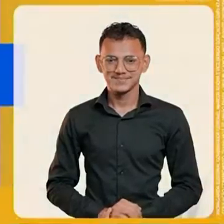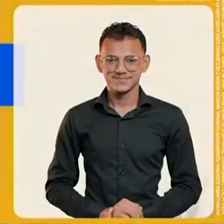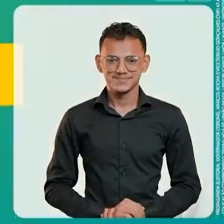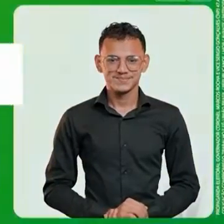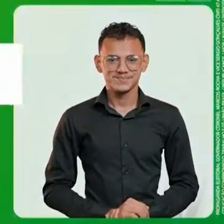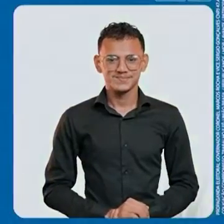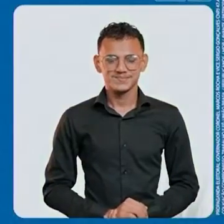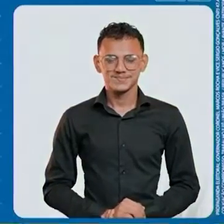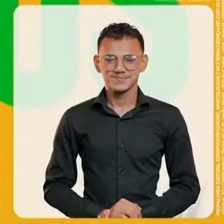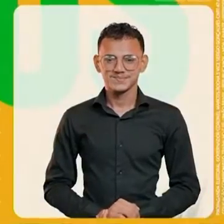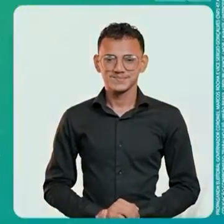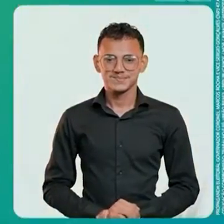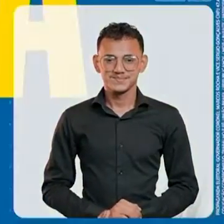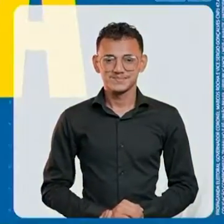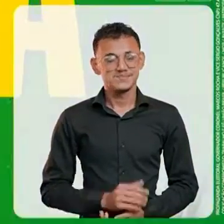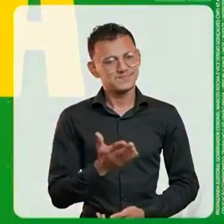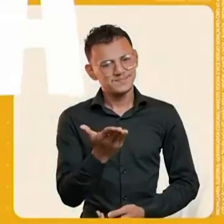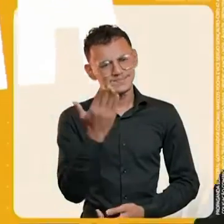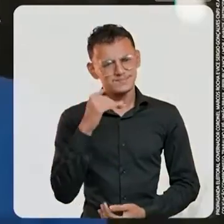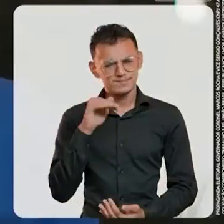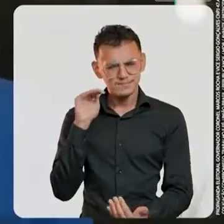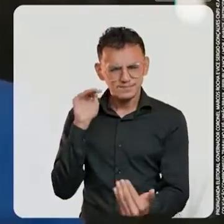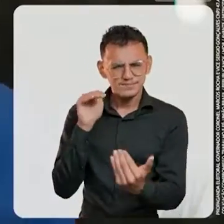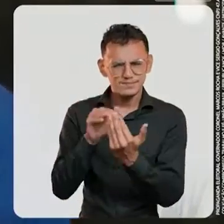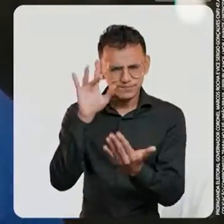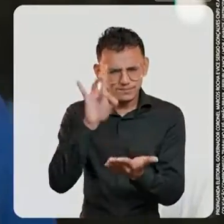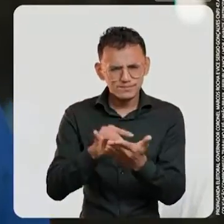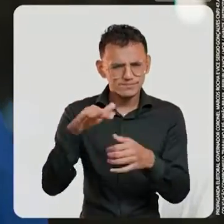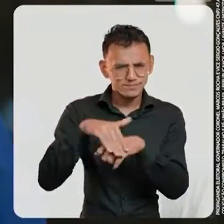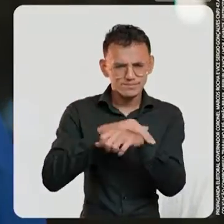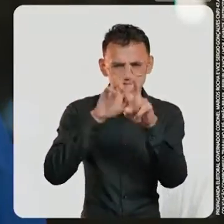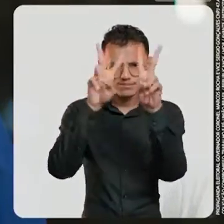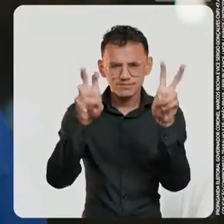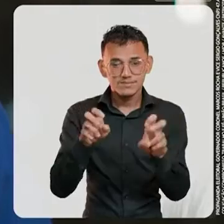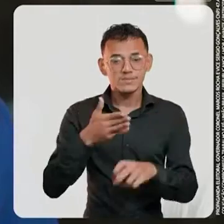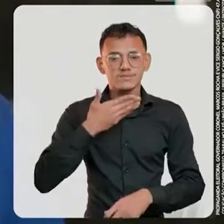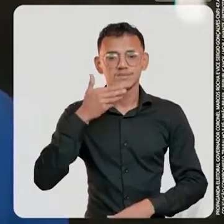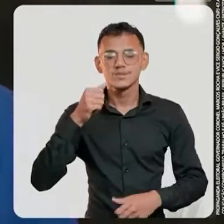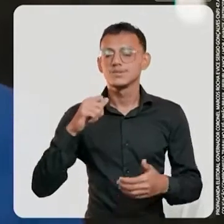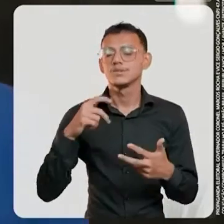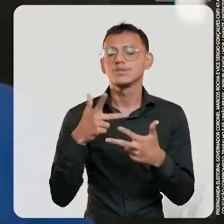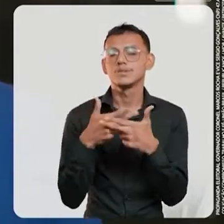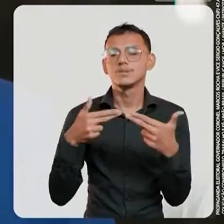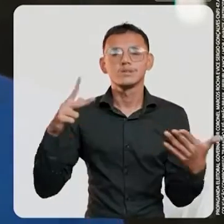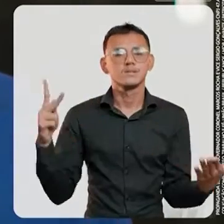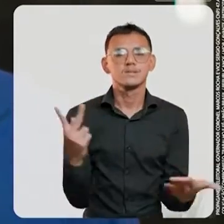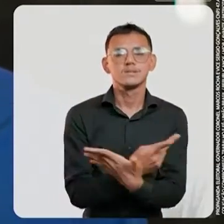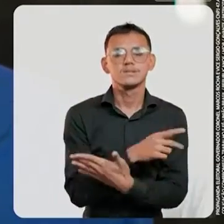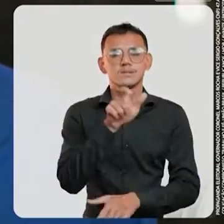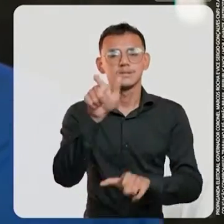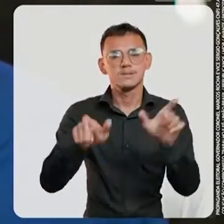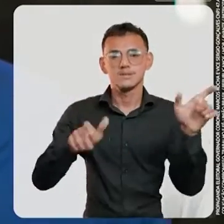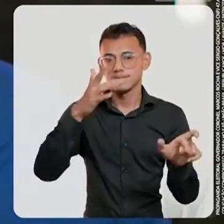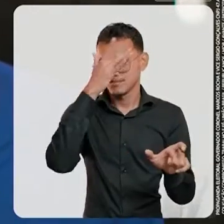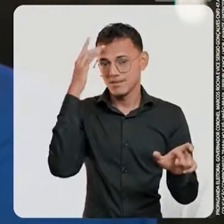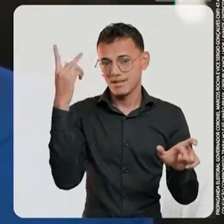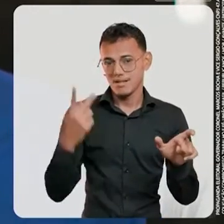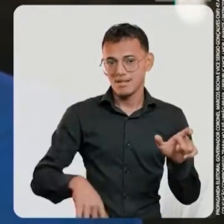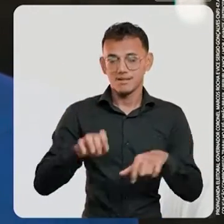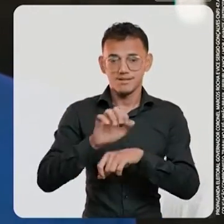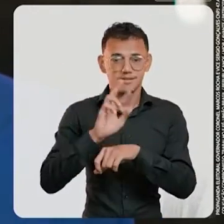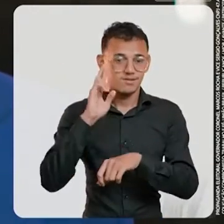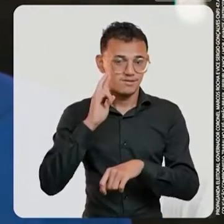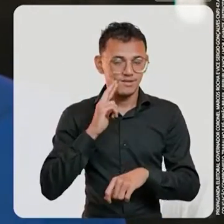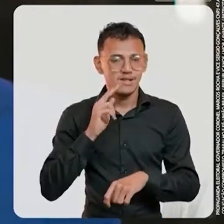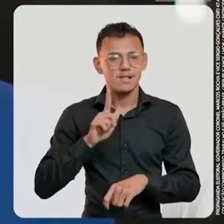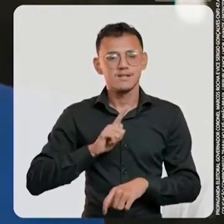44, Marcos Rocha! Vamos direto ao assunto? O melhor que pode acontecer para cada pessoa que mora em